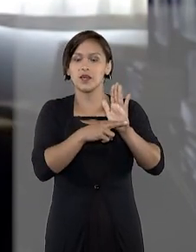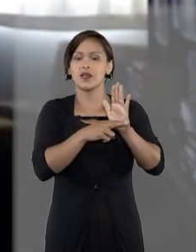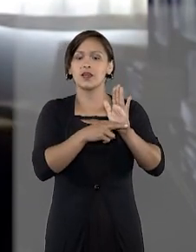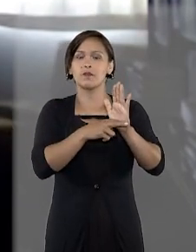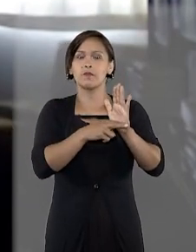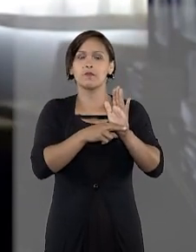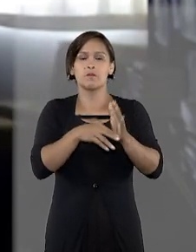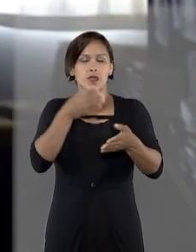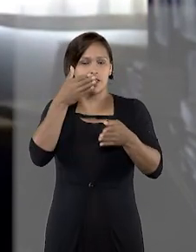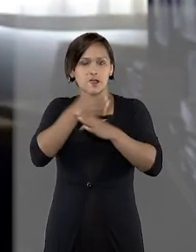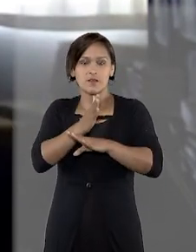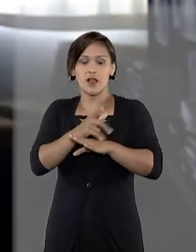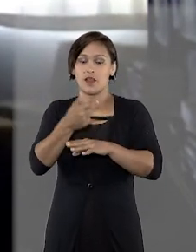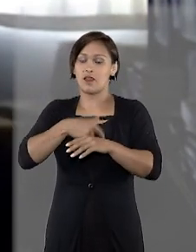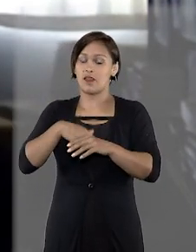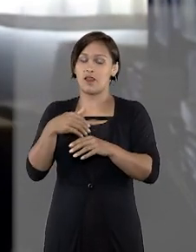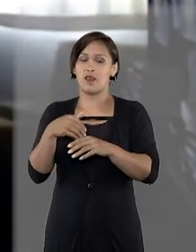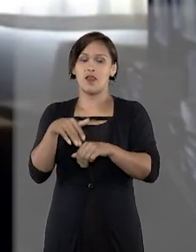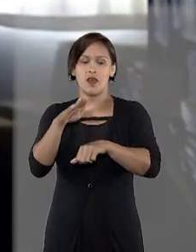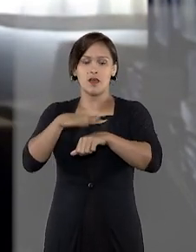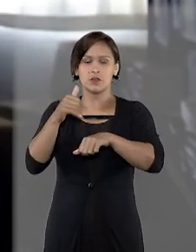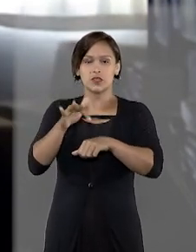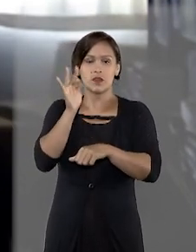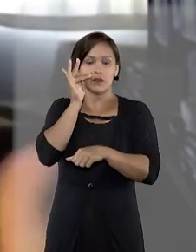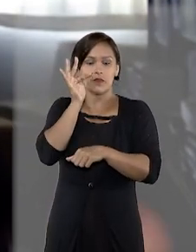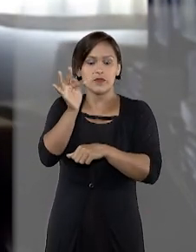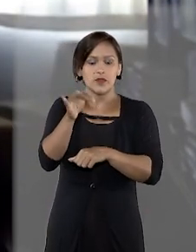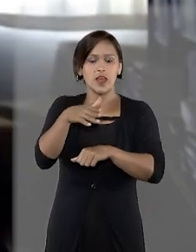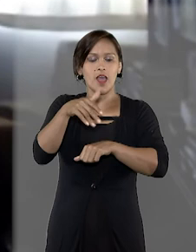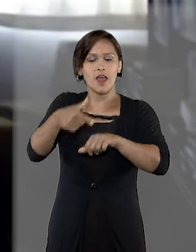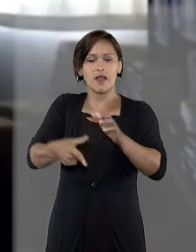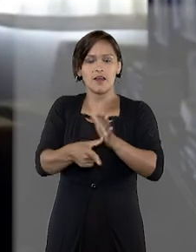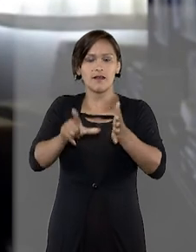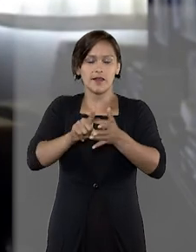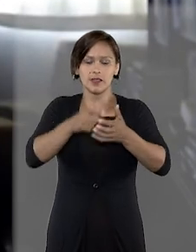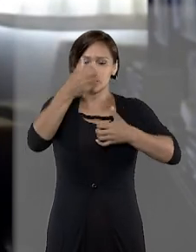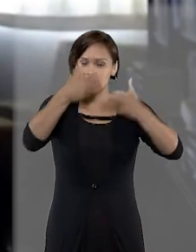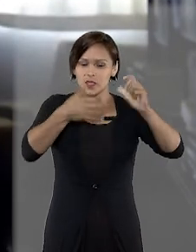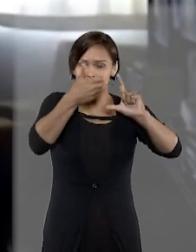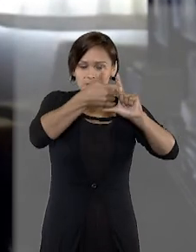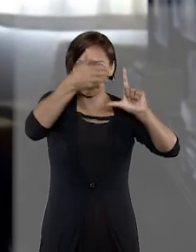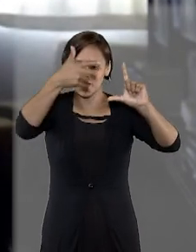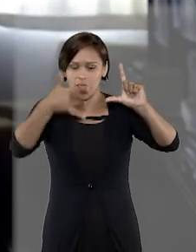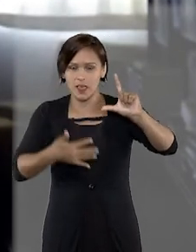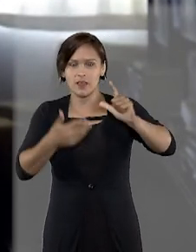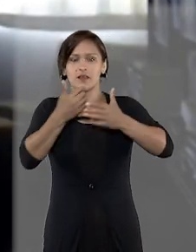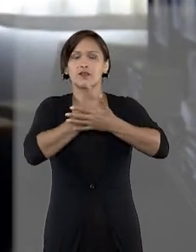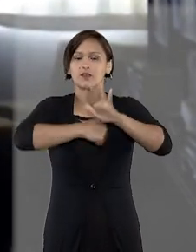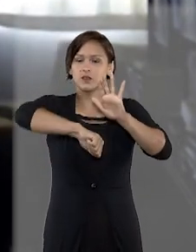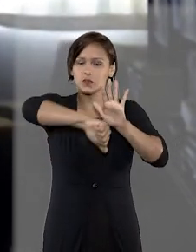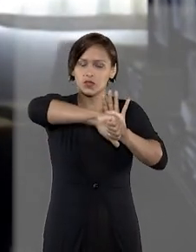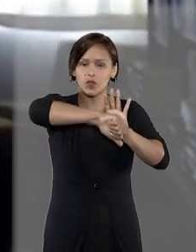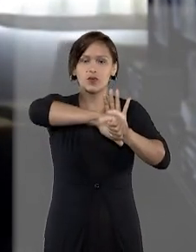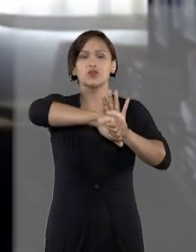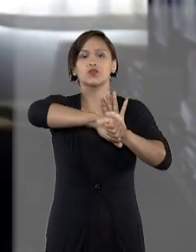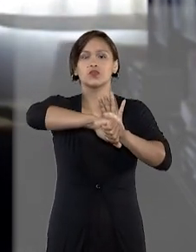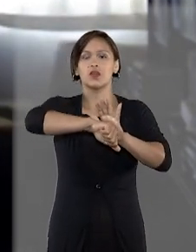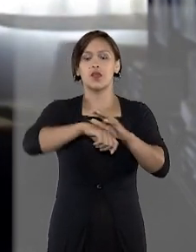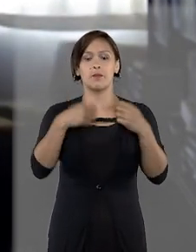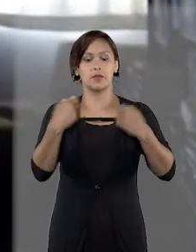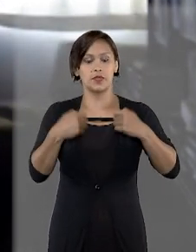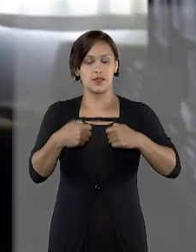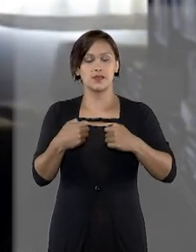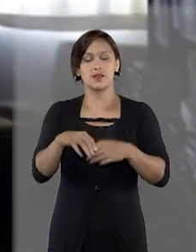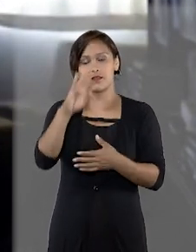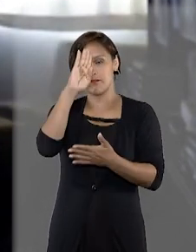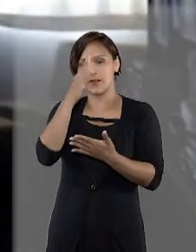prova válida, né? A pessoa tem que ser chamada antes para dizer quais são as características do criminoso ou do suspeito, né?